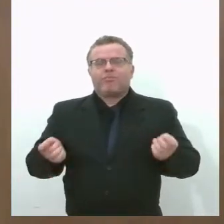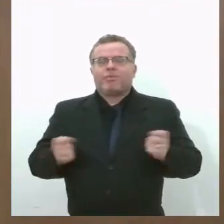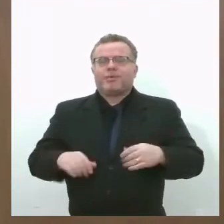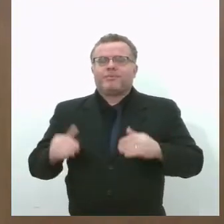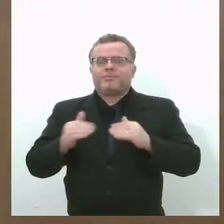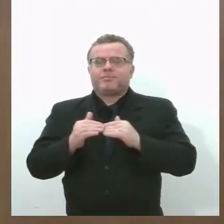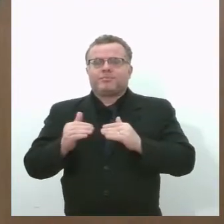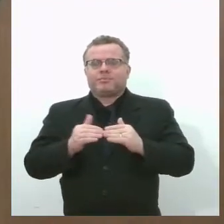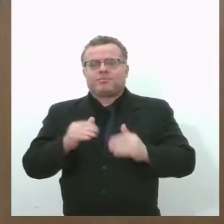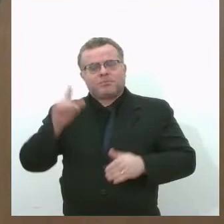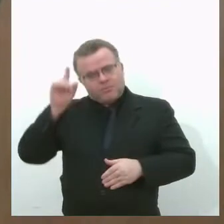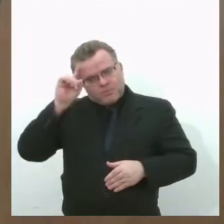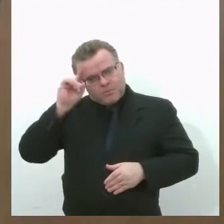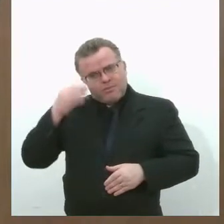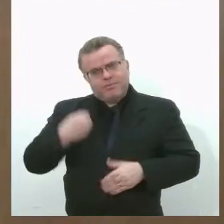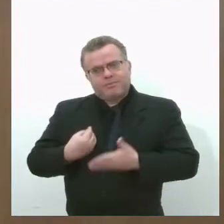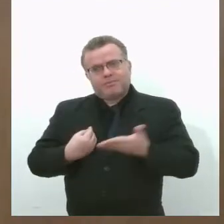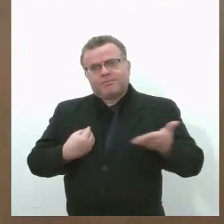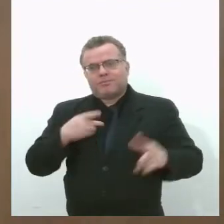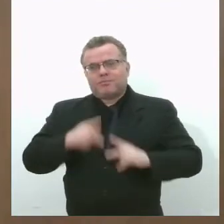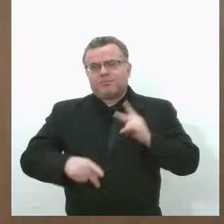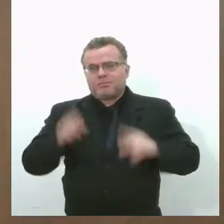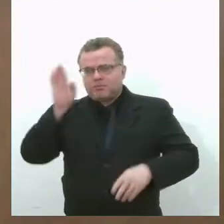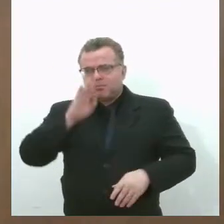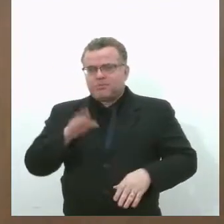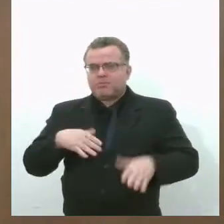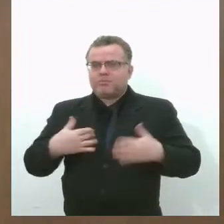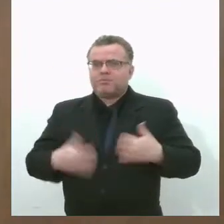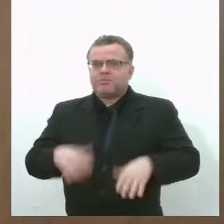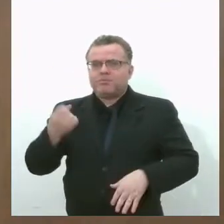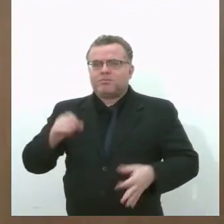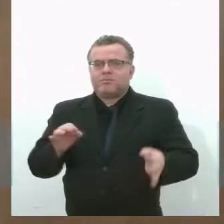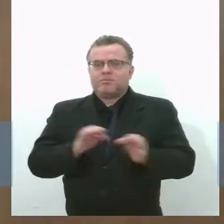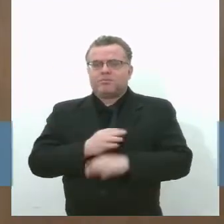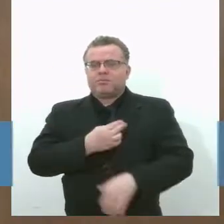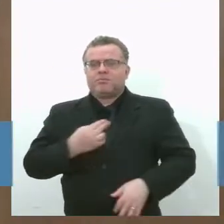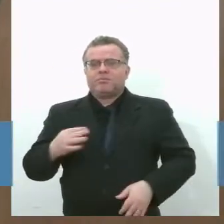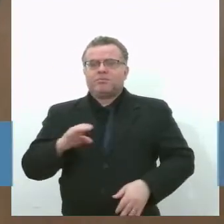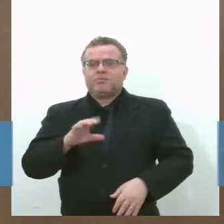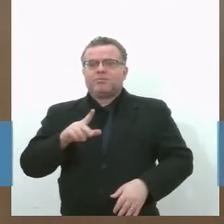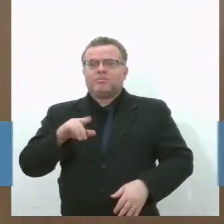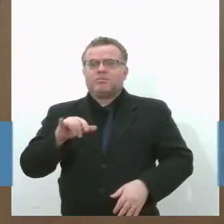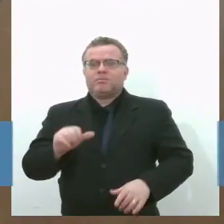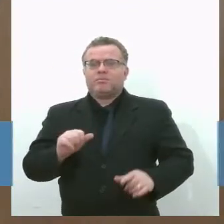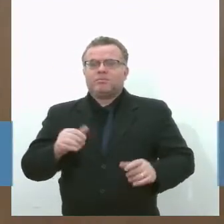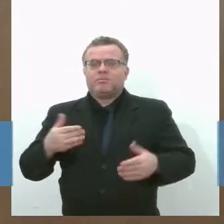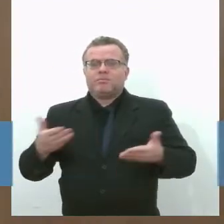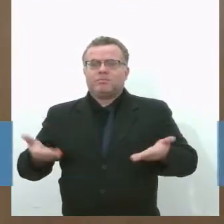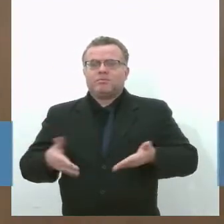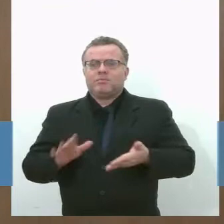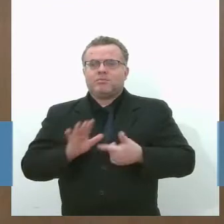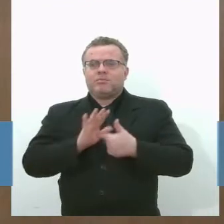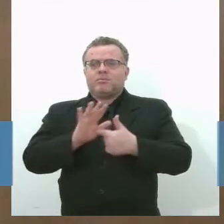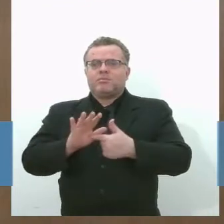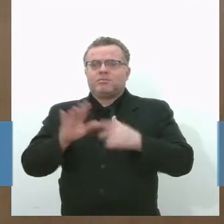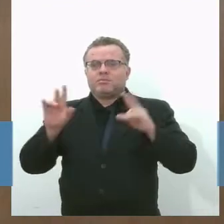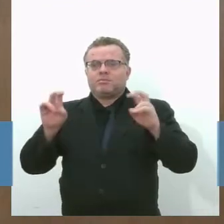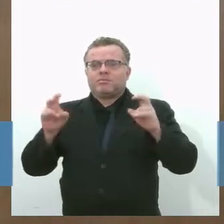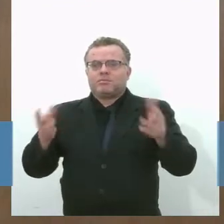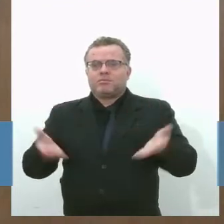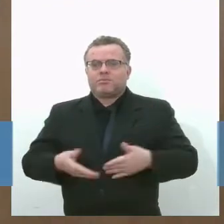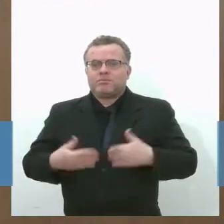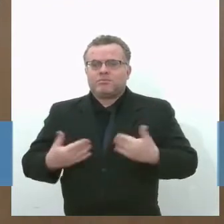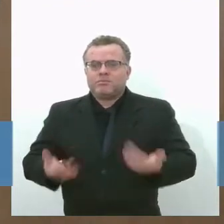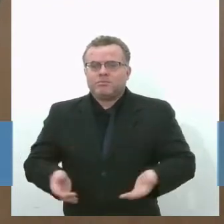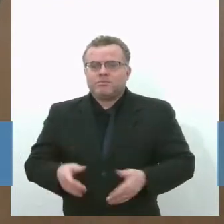dia a dia da população brasileira. Sérgio Pana, sou Clécia Carli e a partir de agora apresento o tema do programa de hoje. O projeto